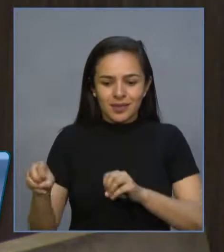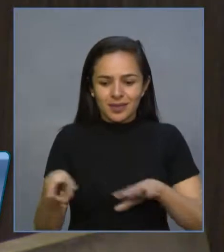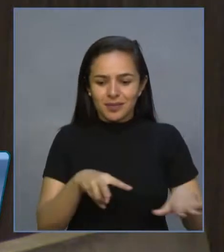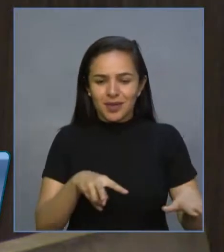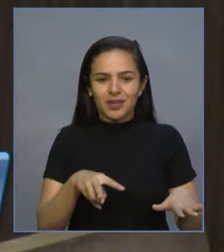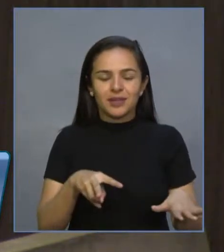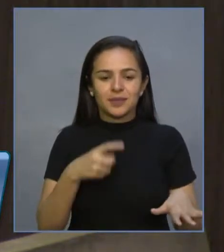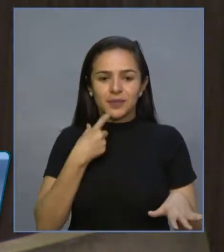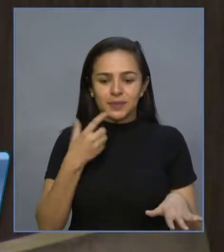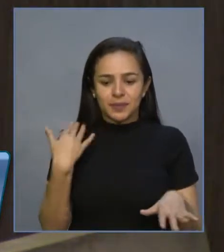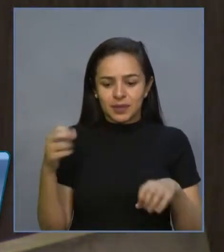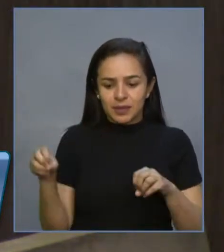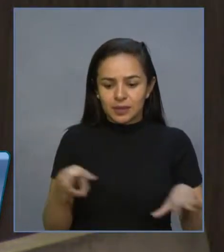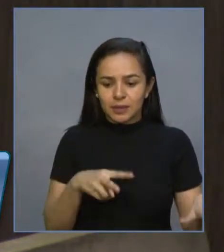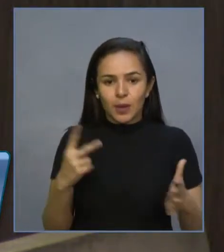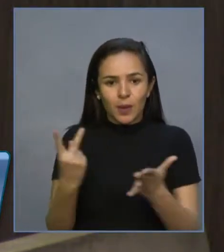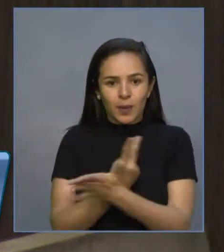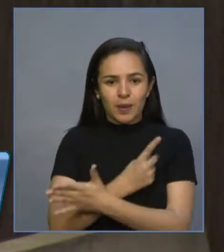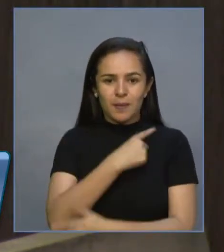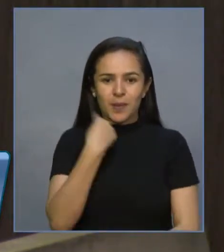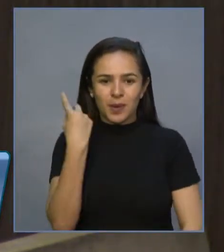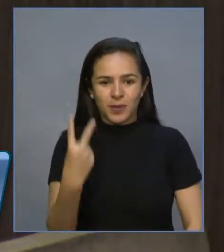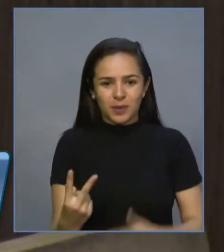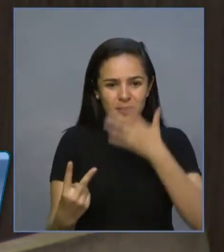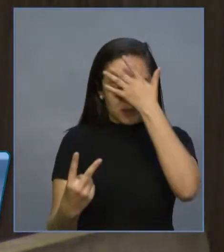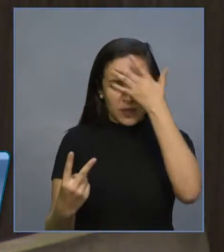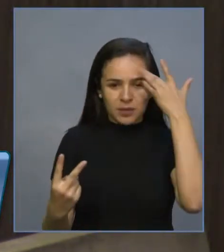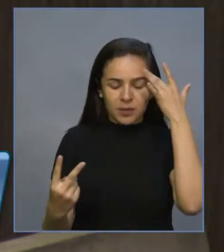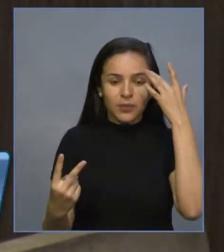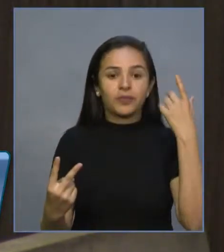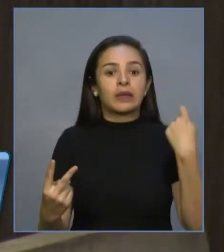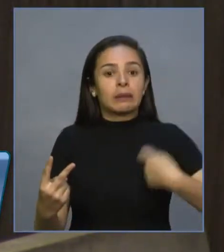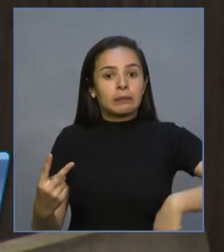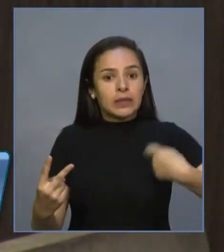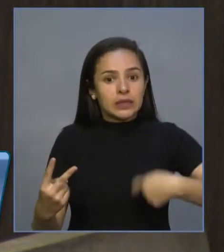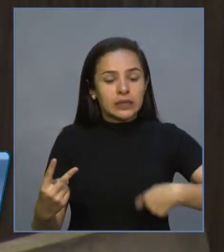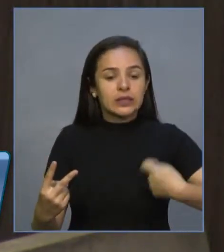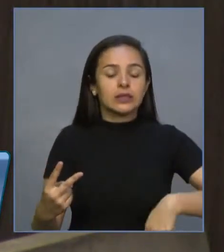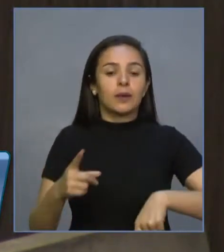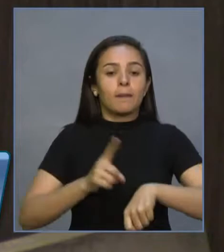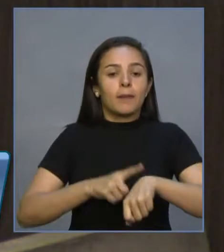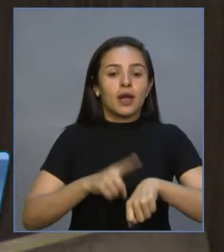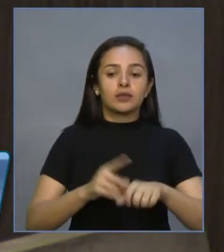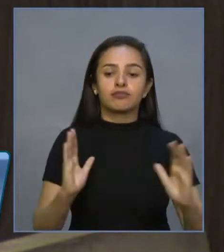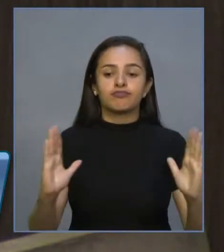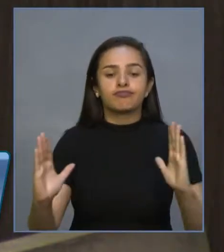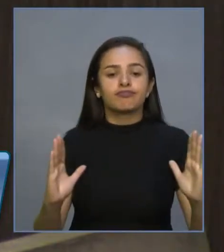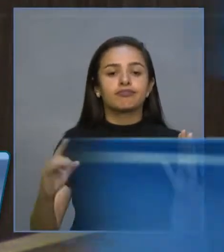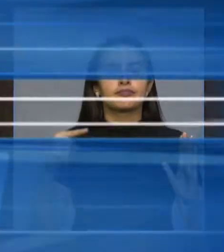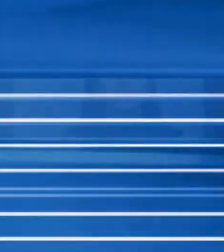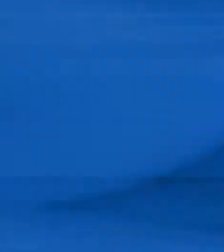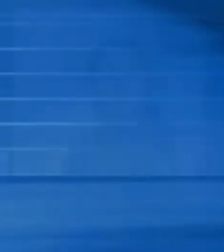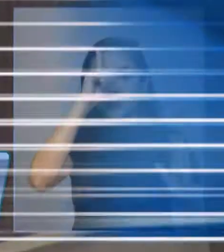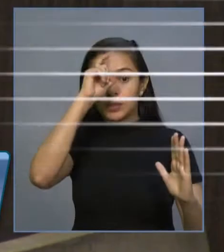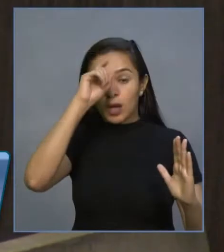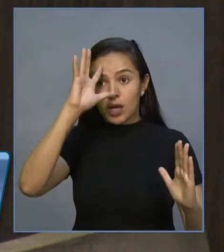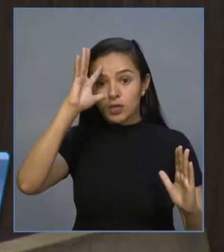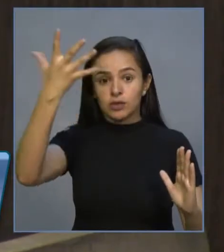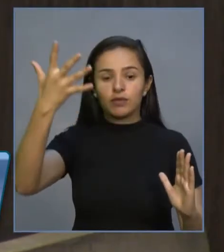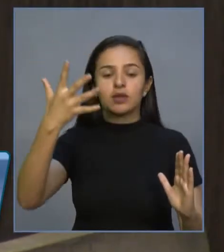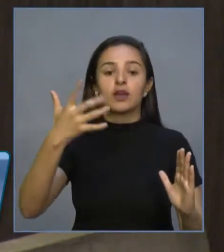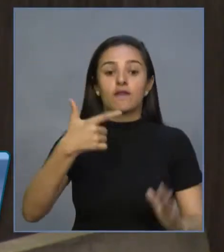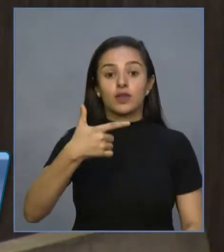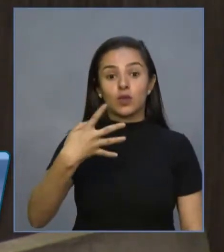gostaria de sugerir que se desse um prazo para o hospital resolver o problema em 24